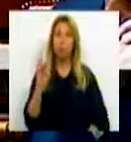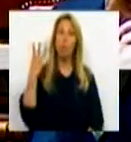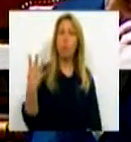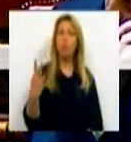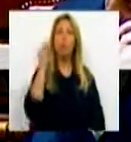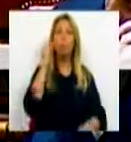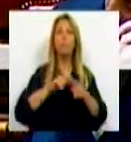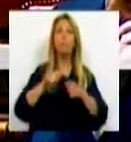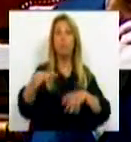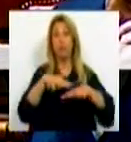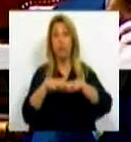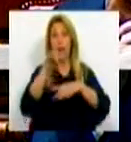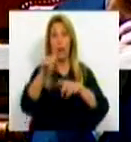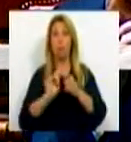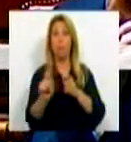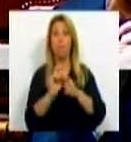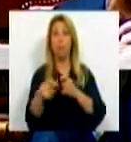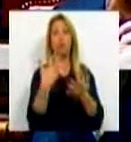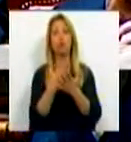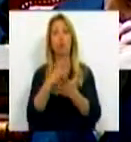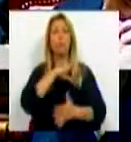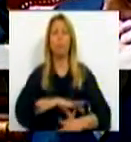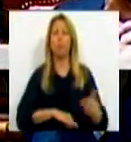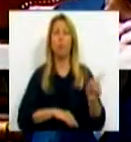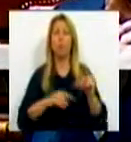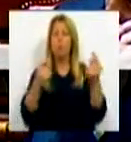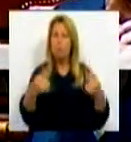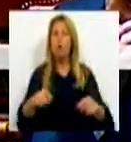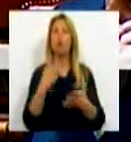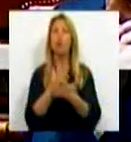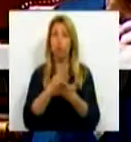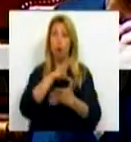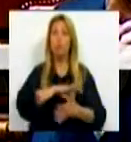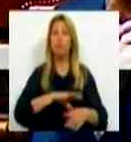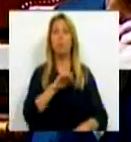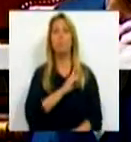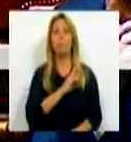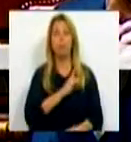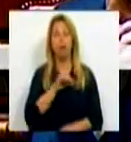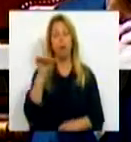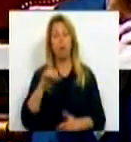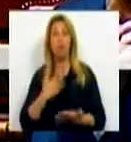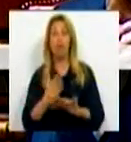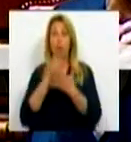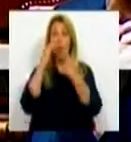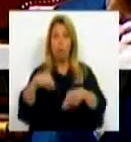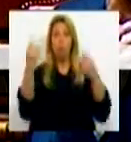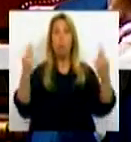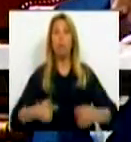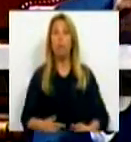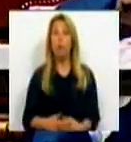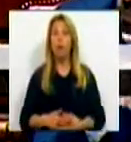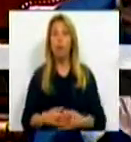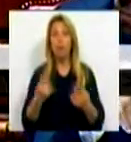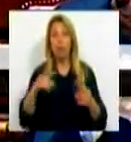da rede e nos pagamentos às escolas profissionais, não só às escolas profissionais privadas, mas também às escolas públicas que tinham e que têm